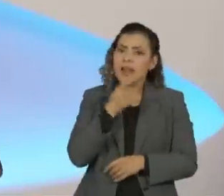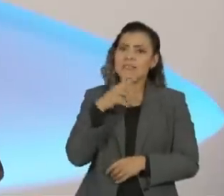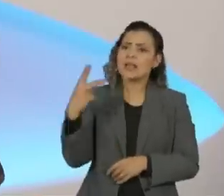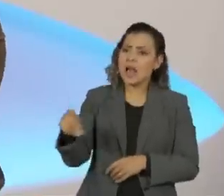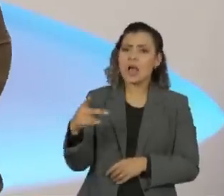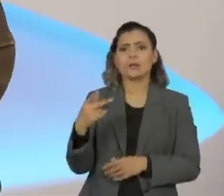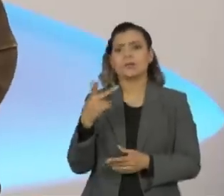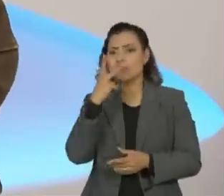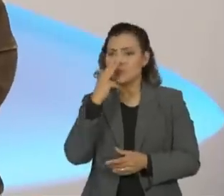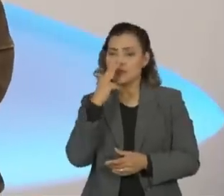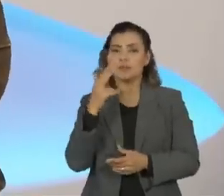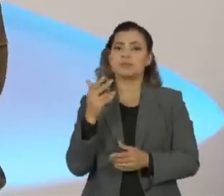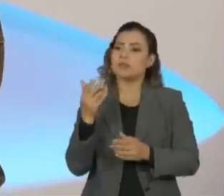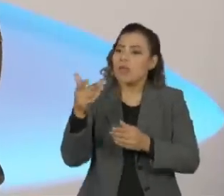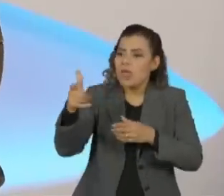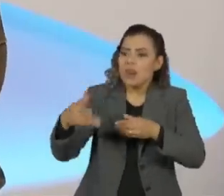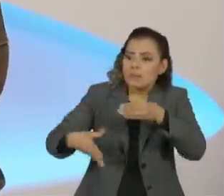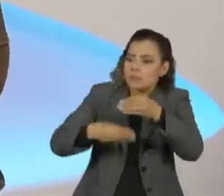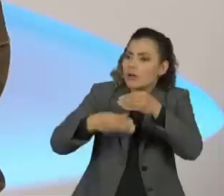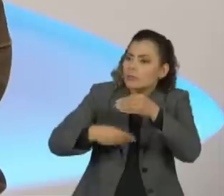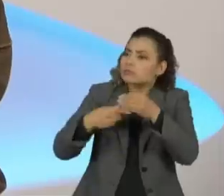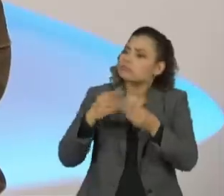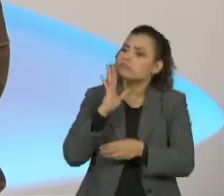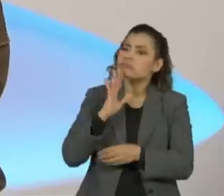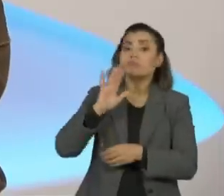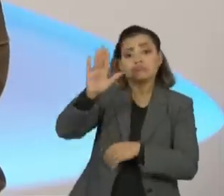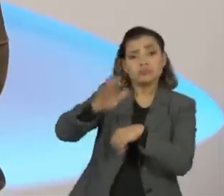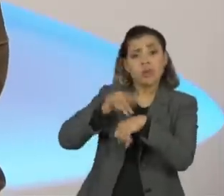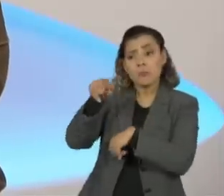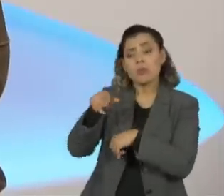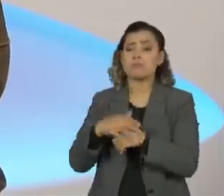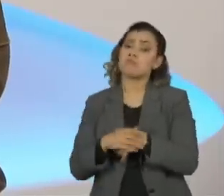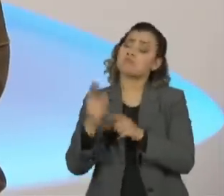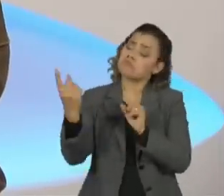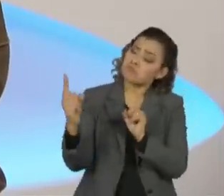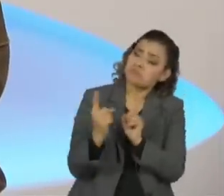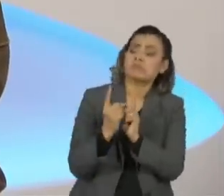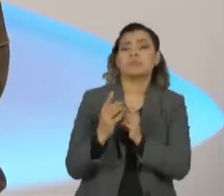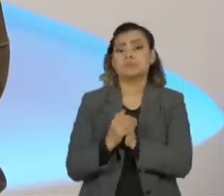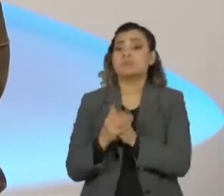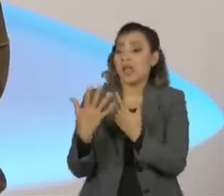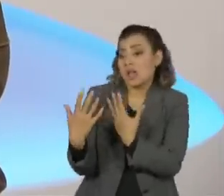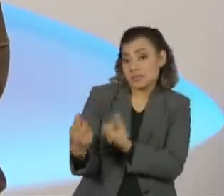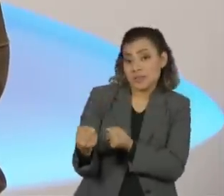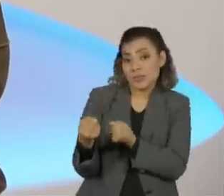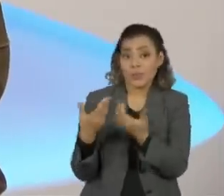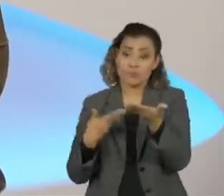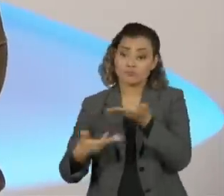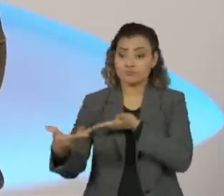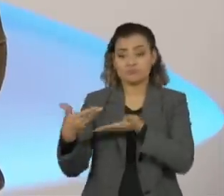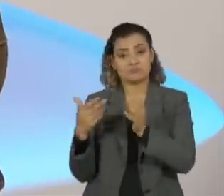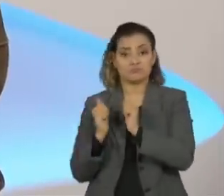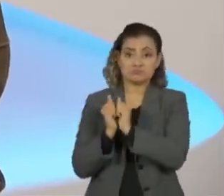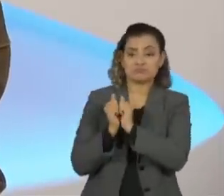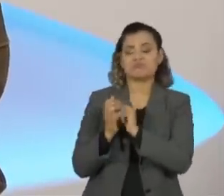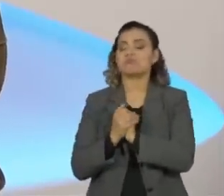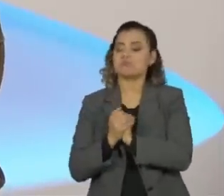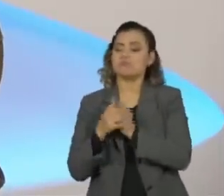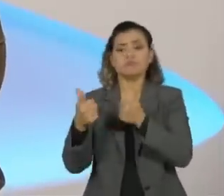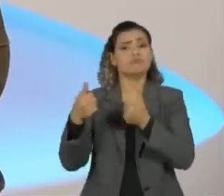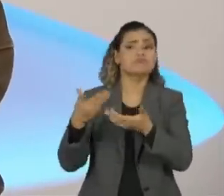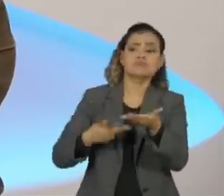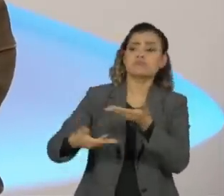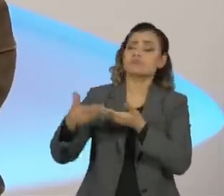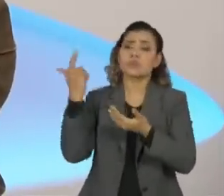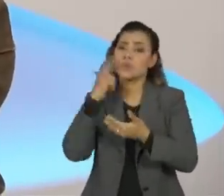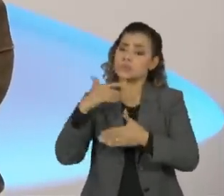aquelas introduções e não sei o quê e eu chamei o Olavo e ele concordou em fazer as aparições e aquilo foi dando